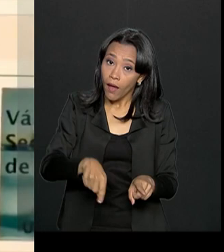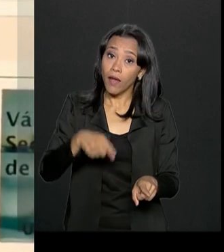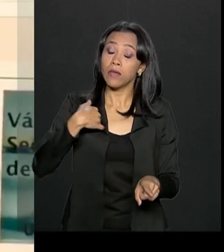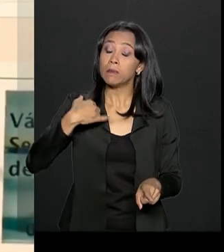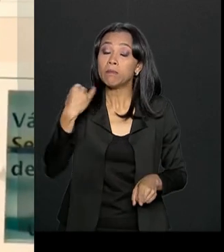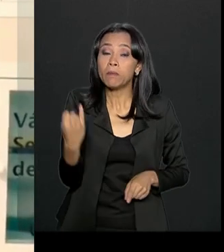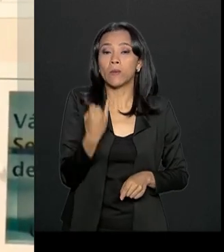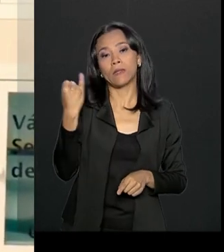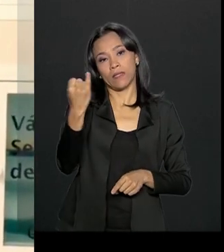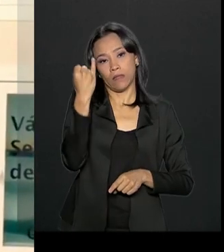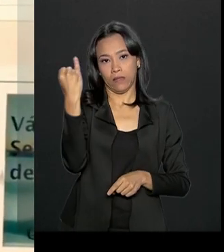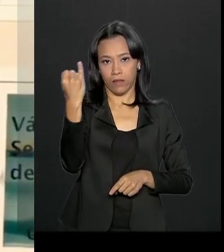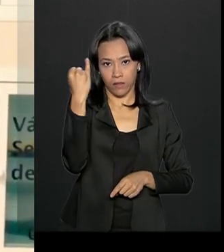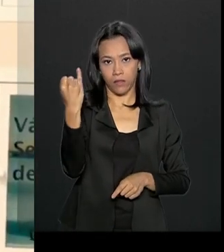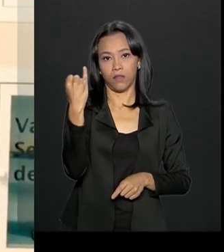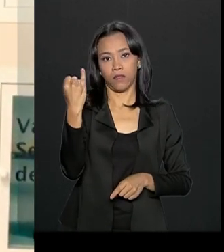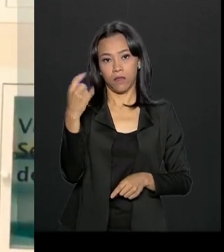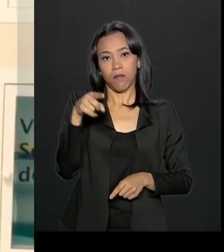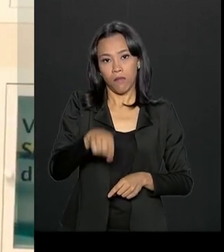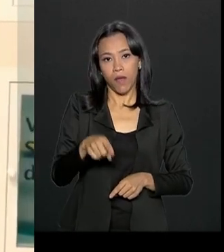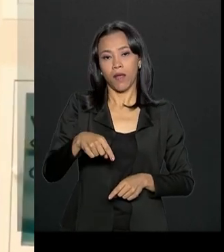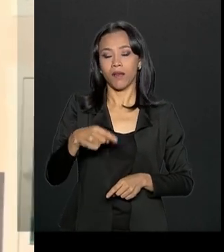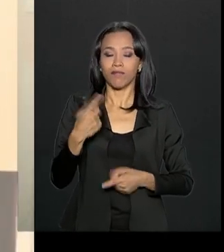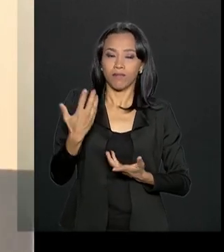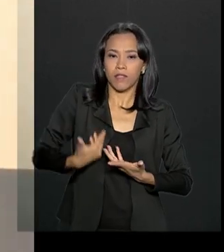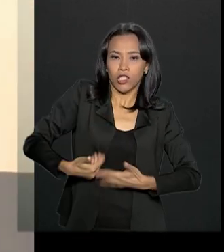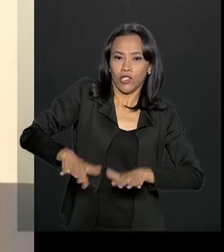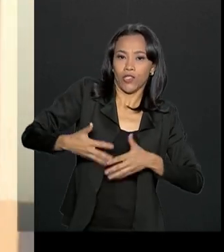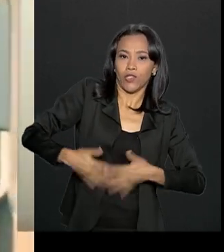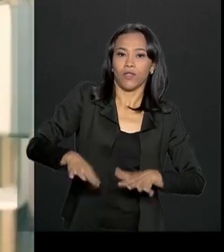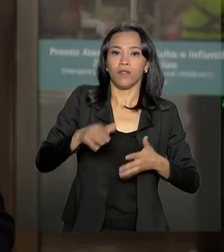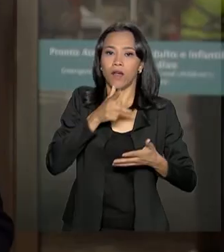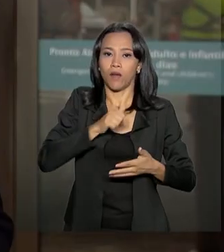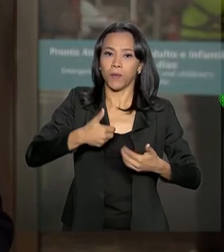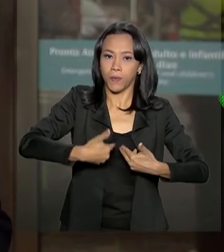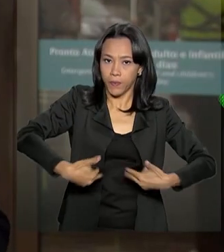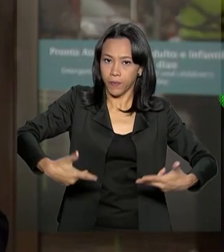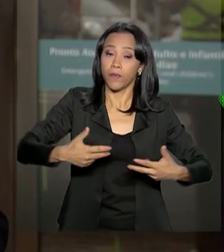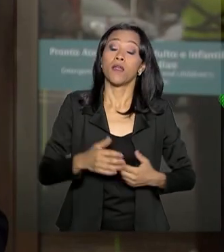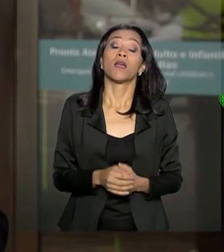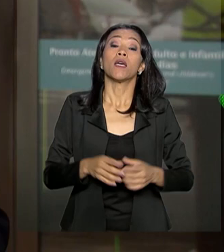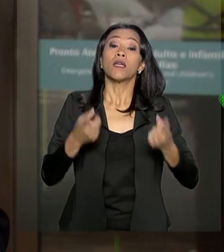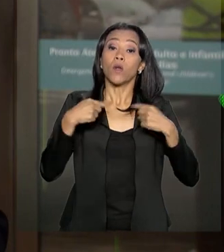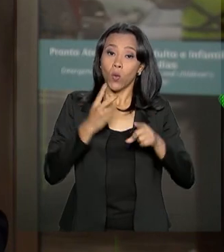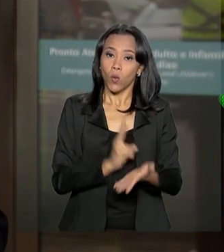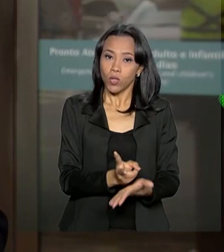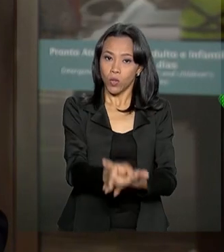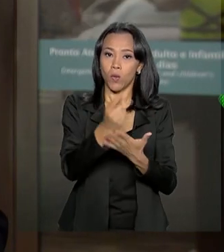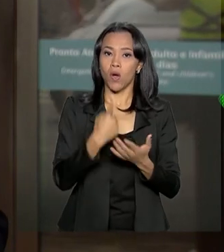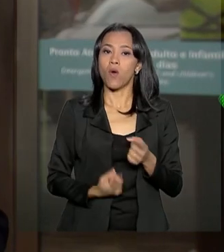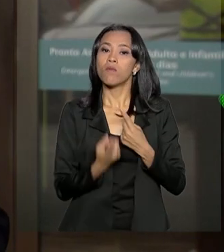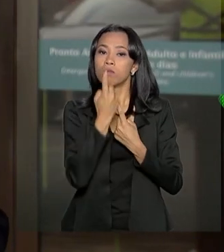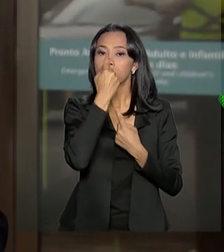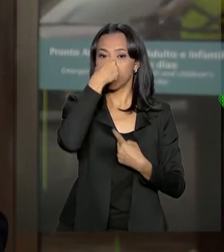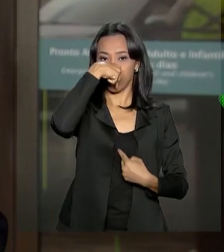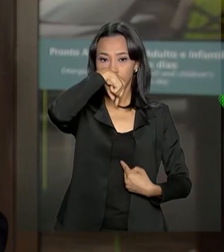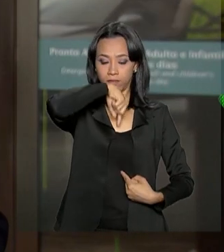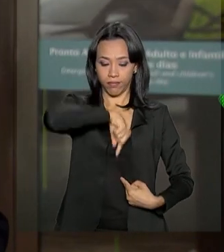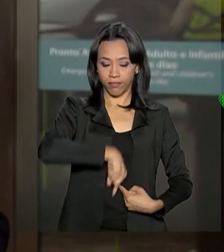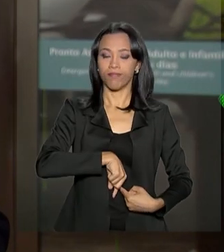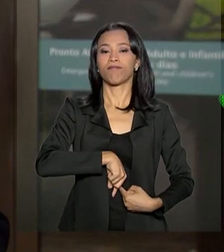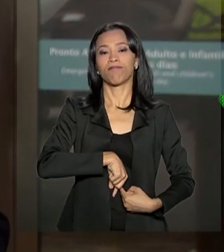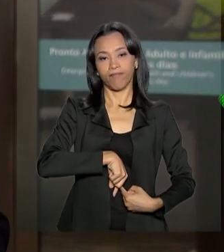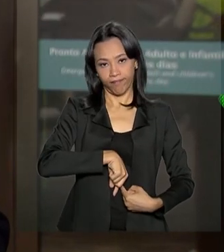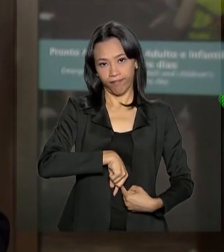importantes para a dissipação de líquidos. O presidente segue com sonda nasogástrica e alimentação via